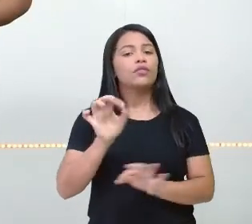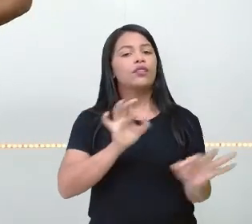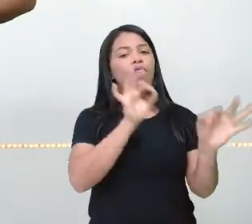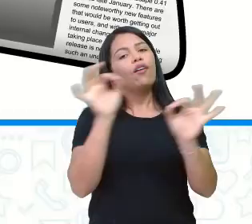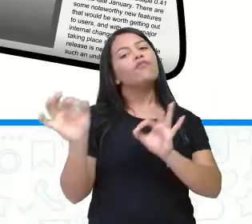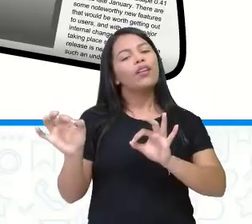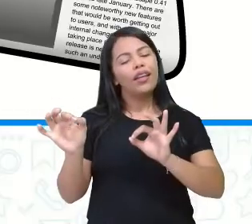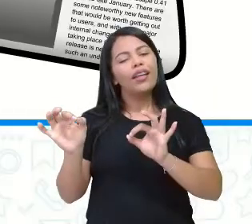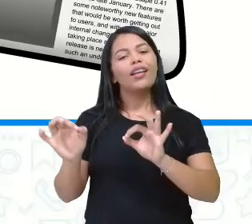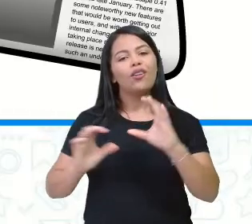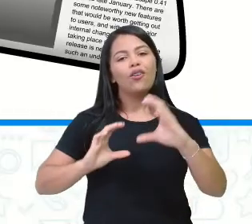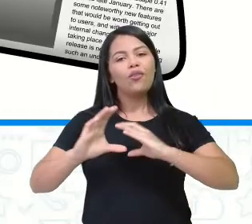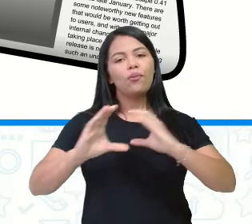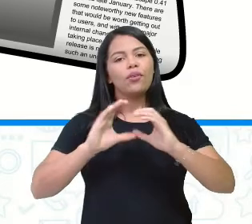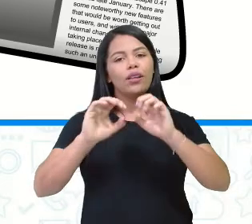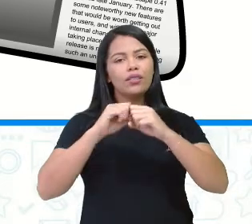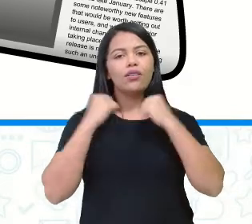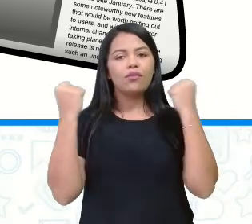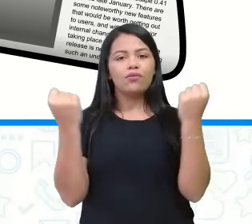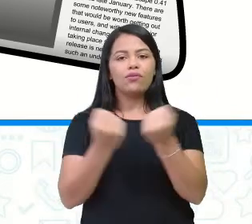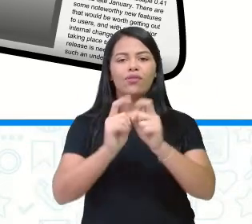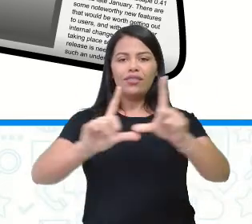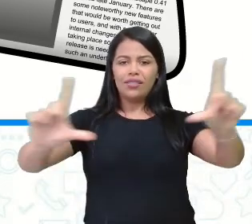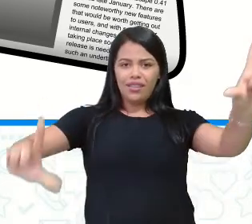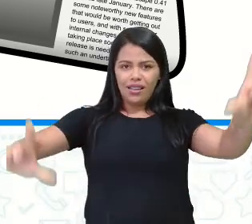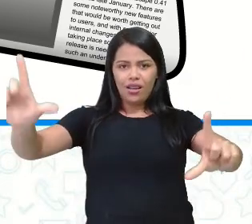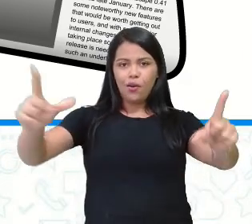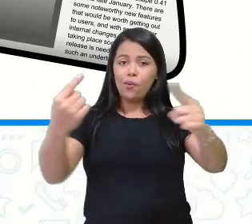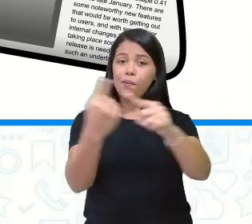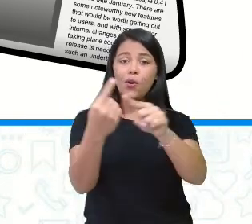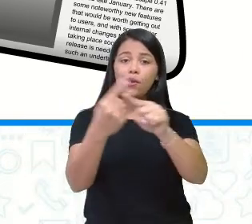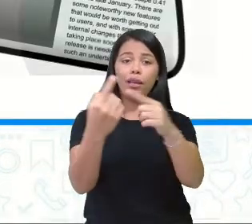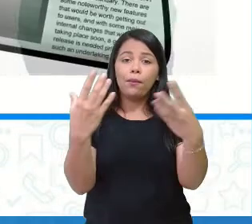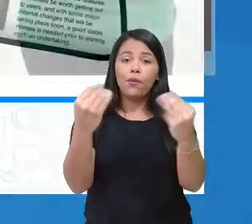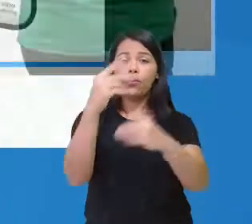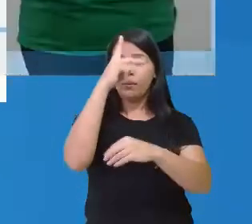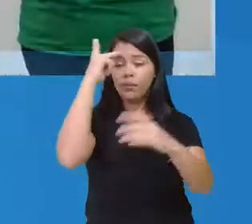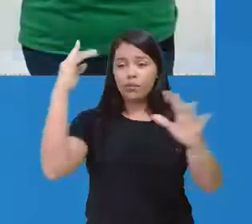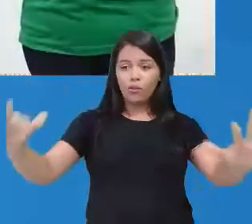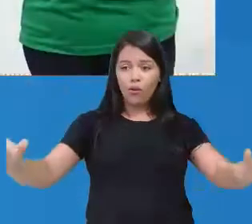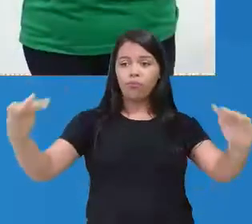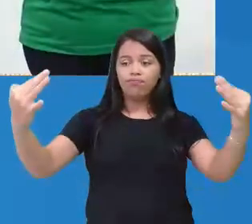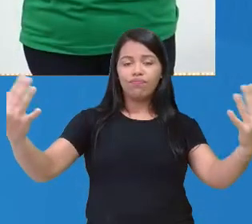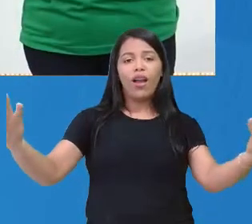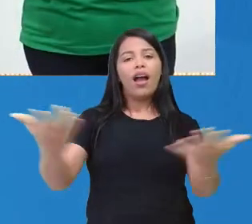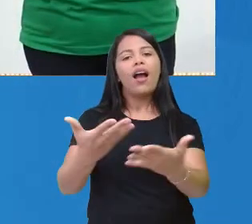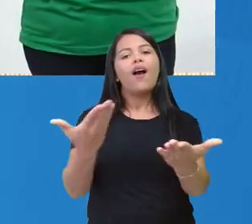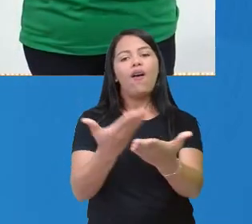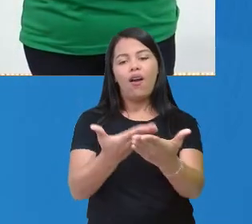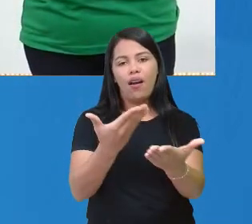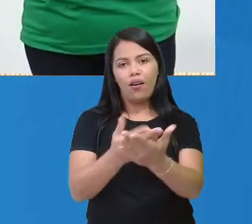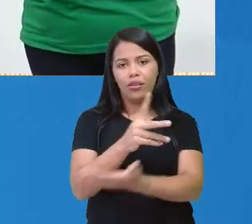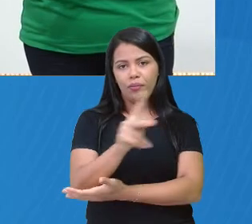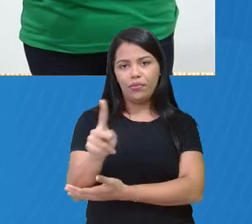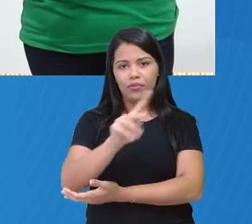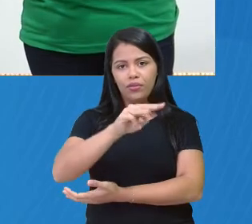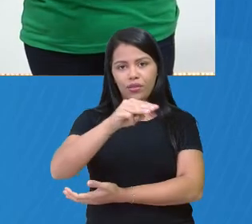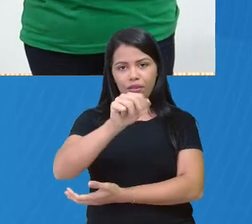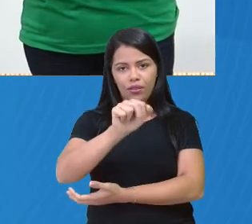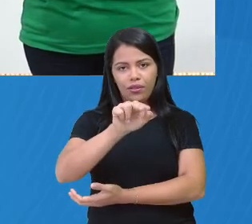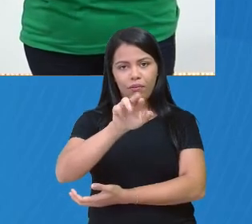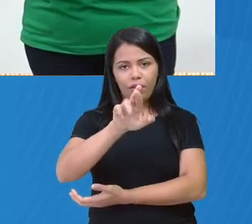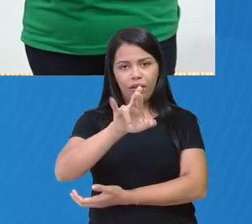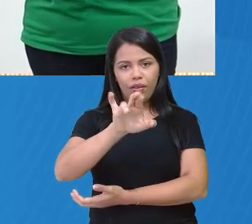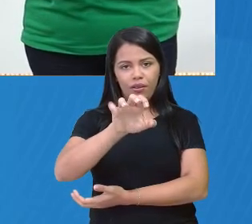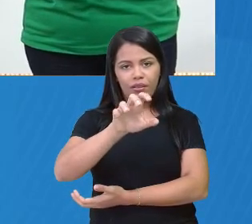meio de comunicação social. Porque muitas pessoas, neste momento, estão assistindo a aula da professora Mauricéia.